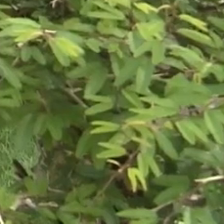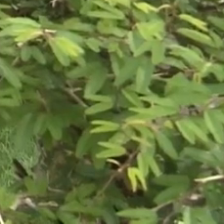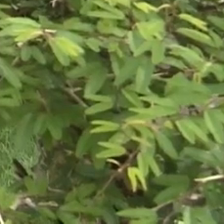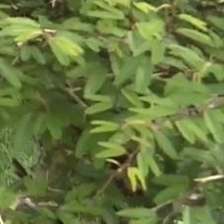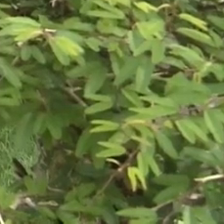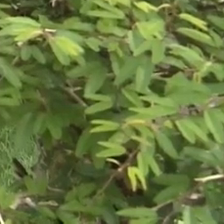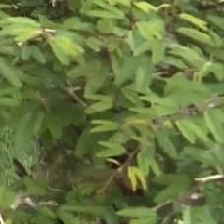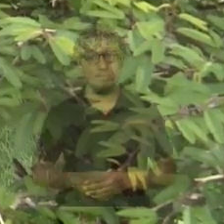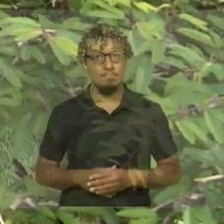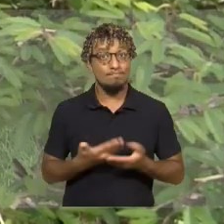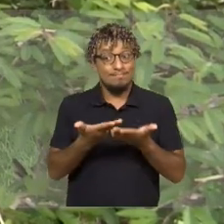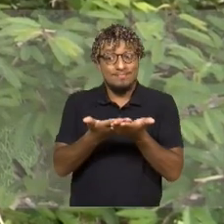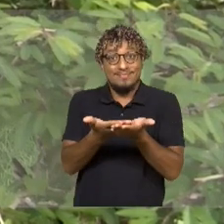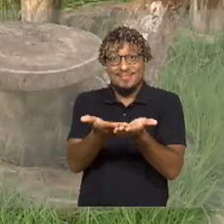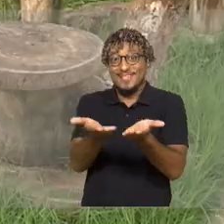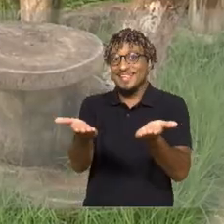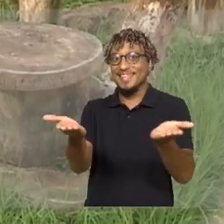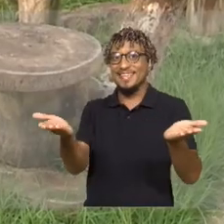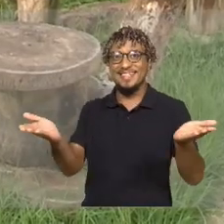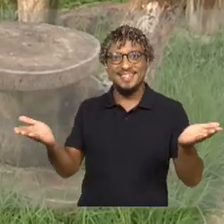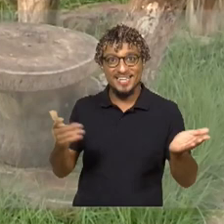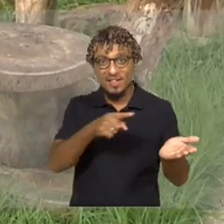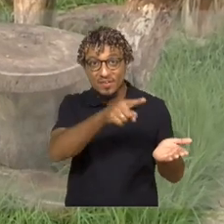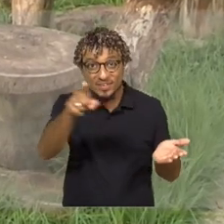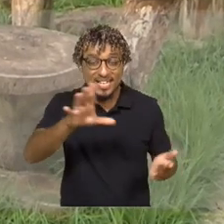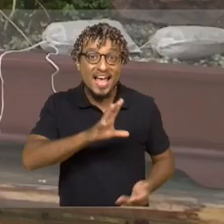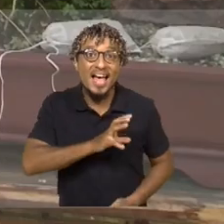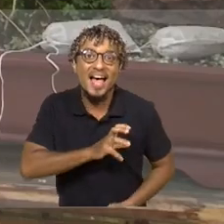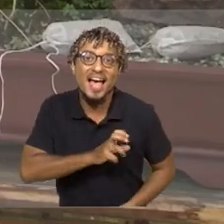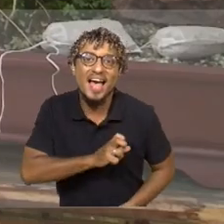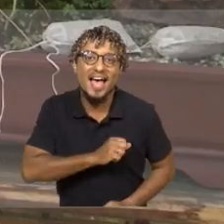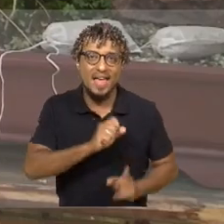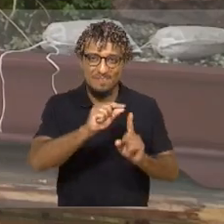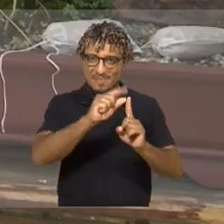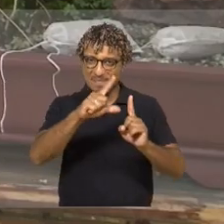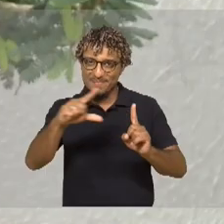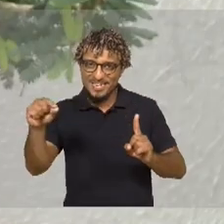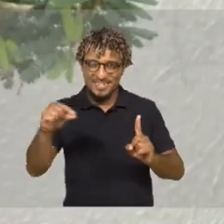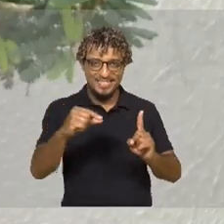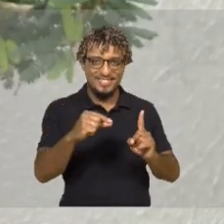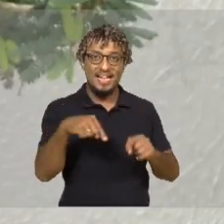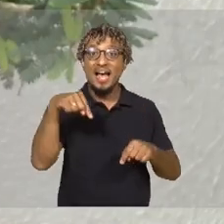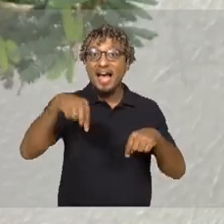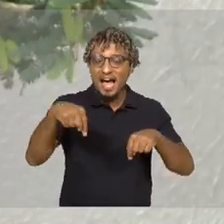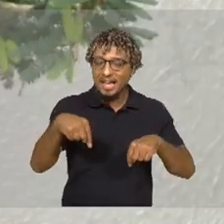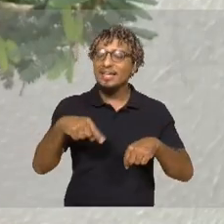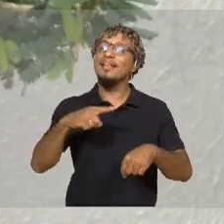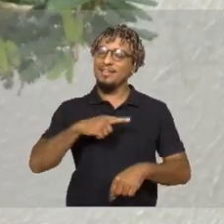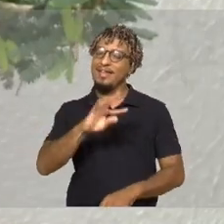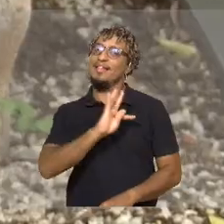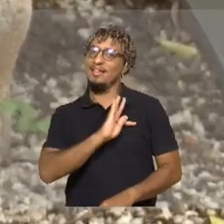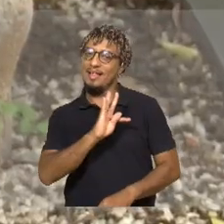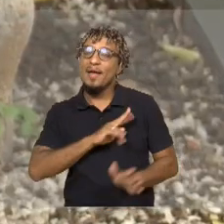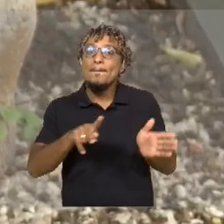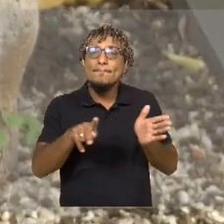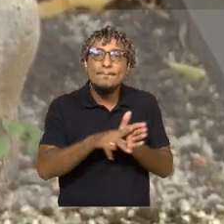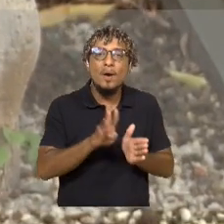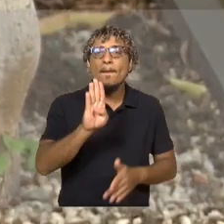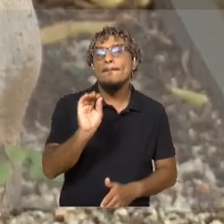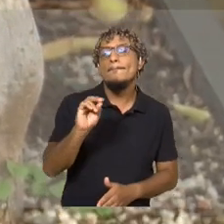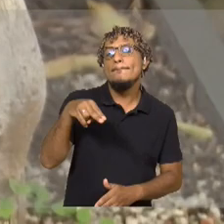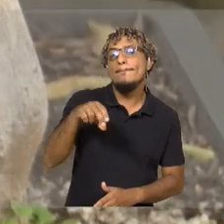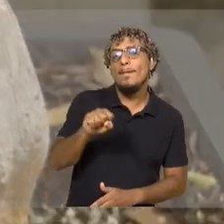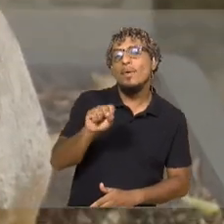Um parque de diversão para quem ama plantas. A técnica utilizada aqui é a do bonsai, que consiste em